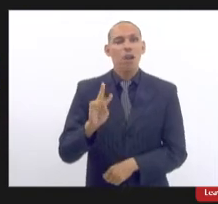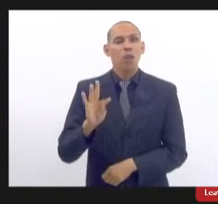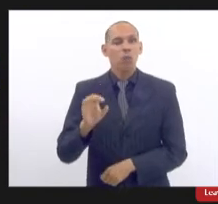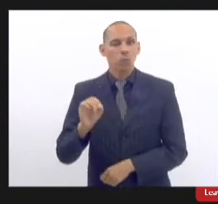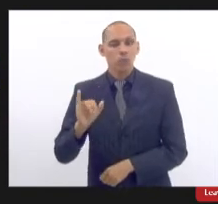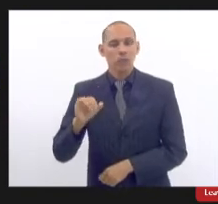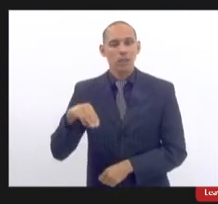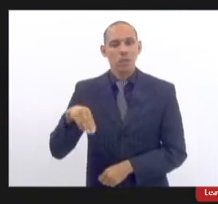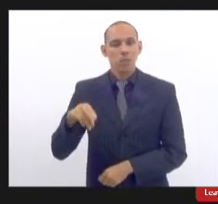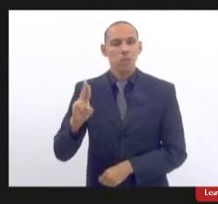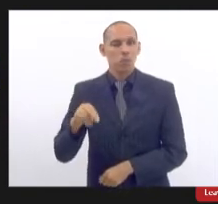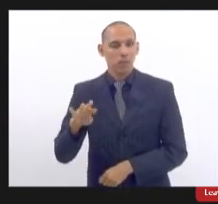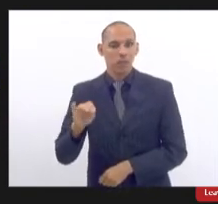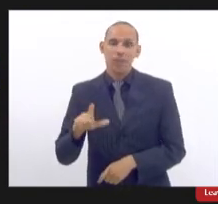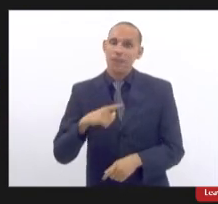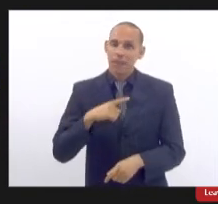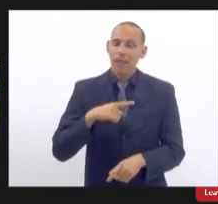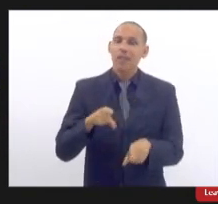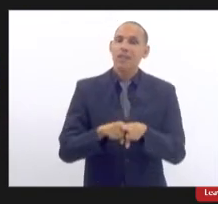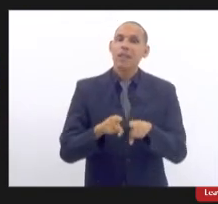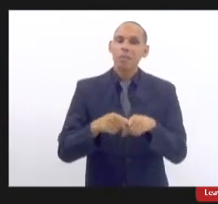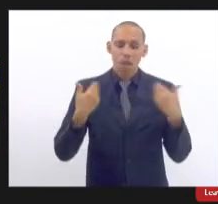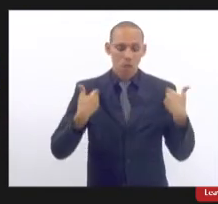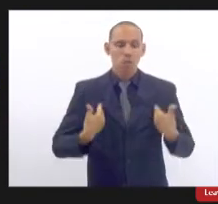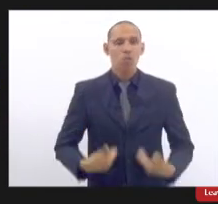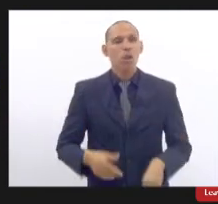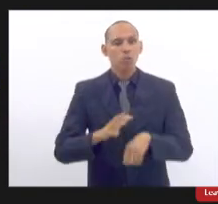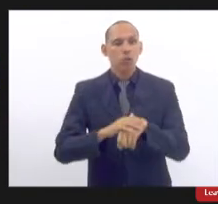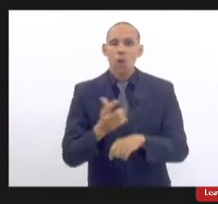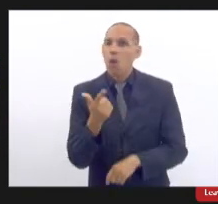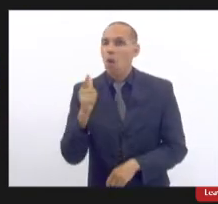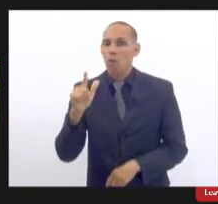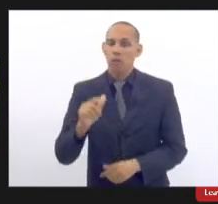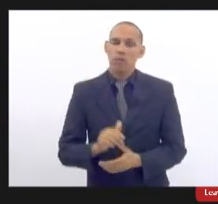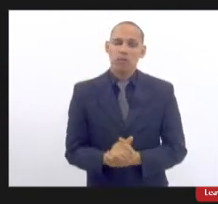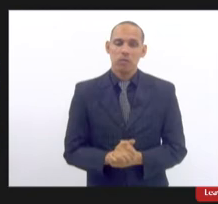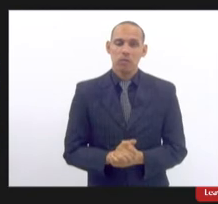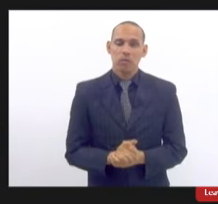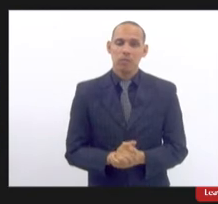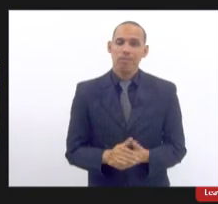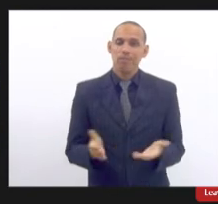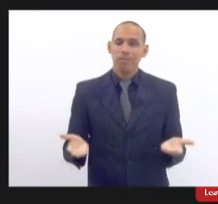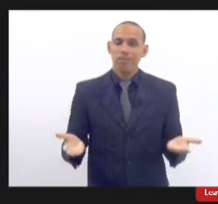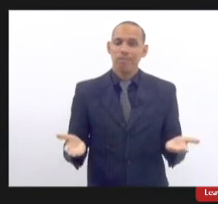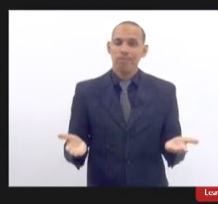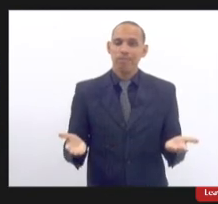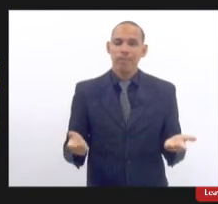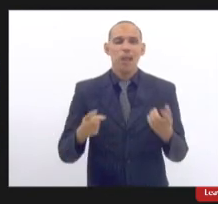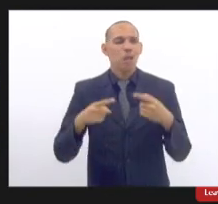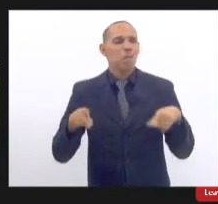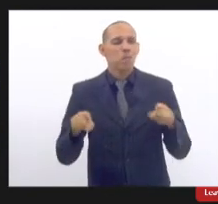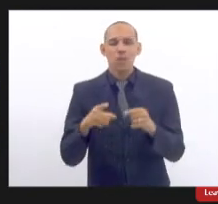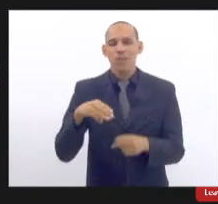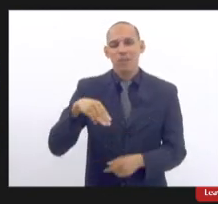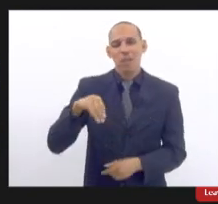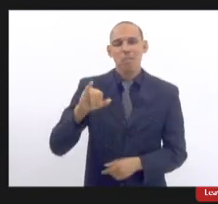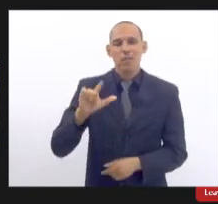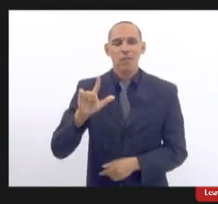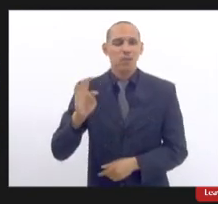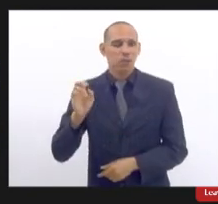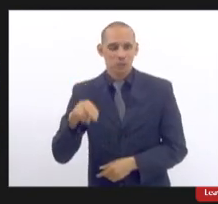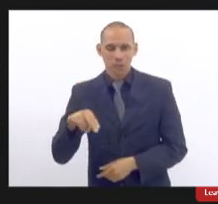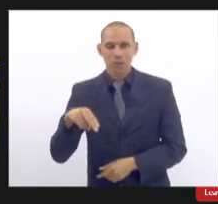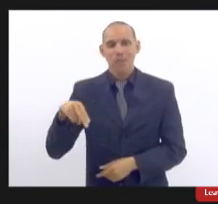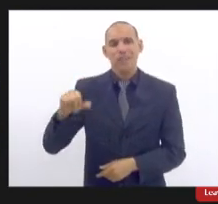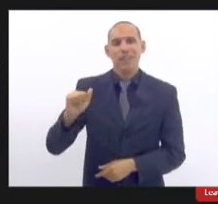no físico né então como diz aquela canção do Milton Alcineito não posso aceitar